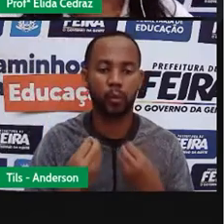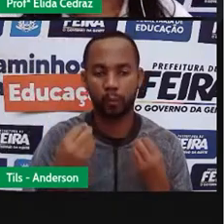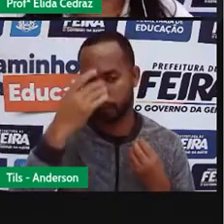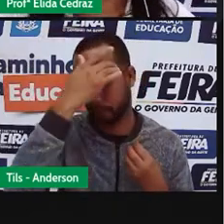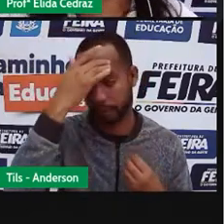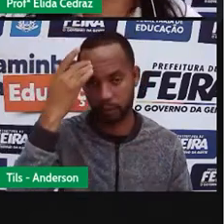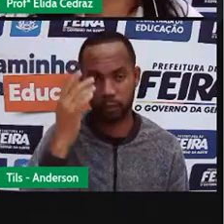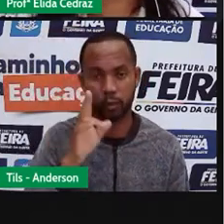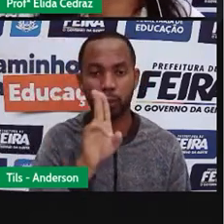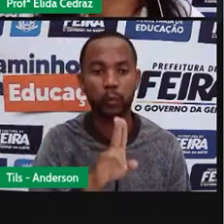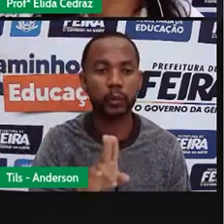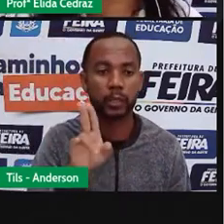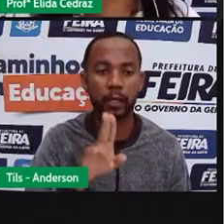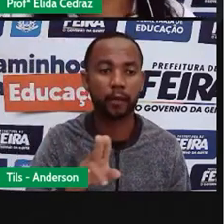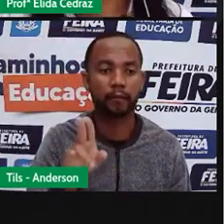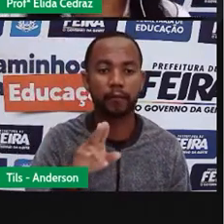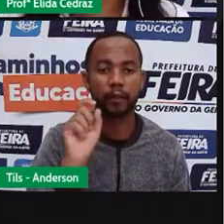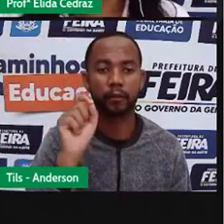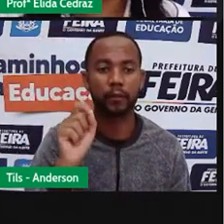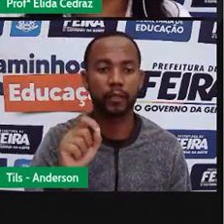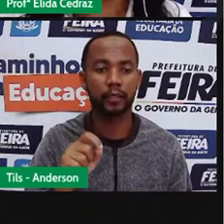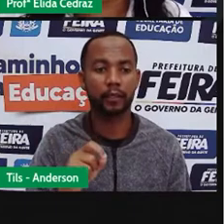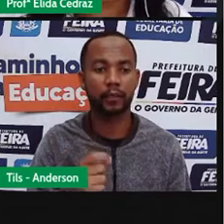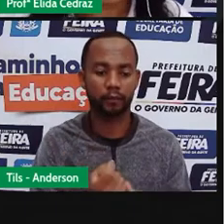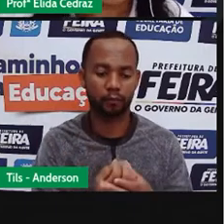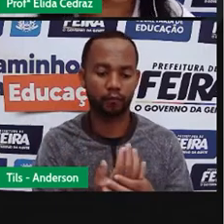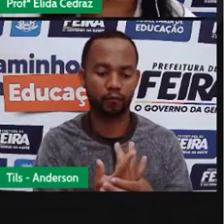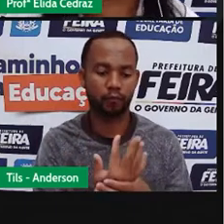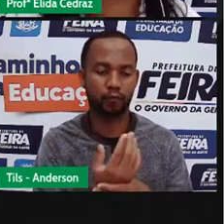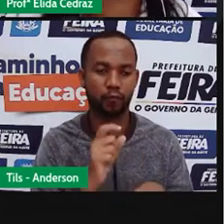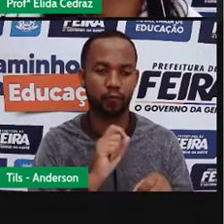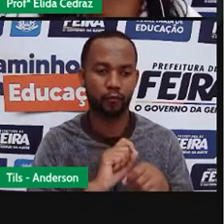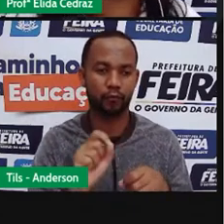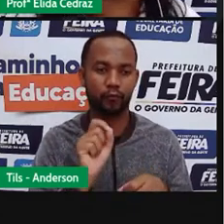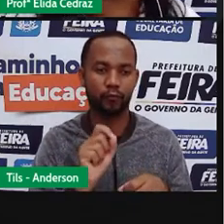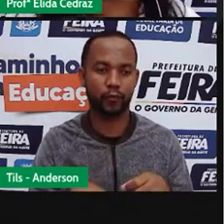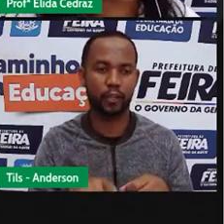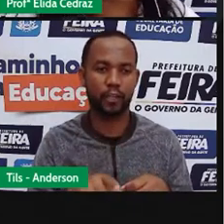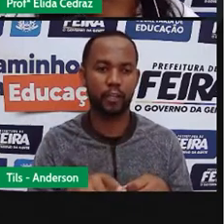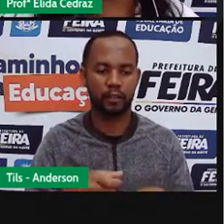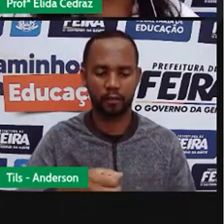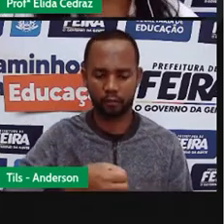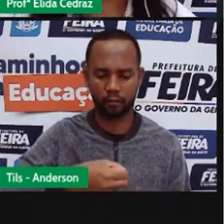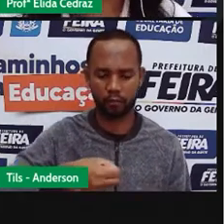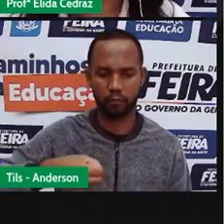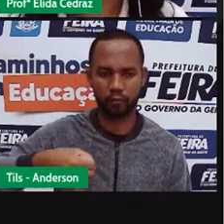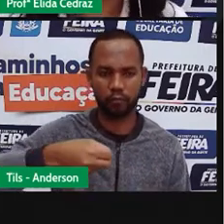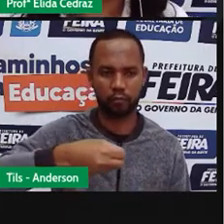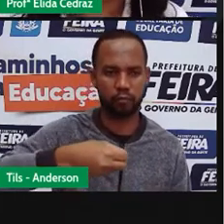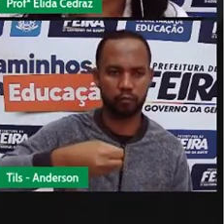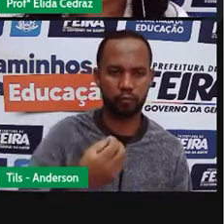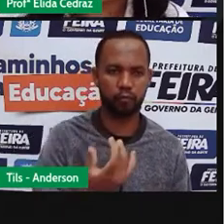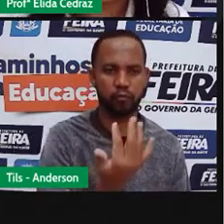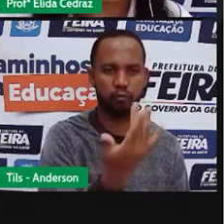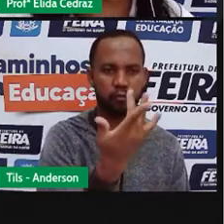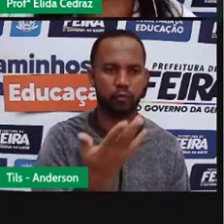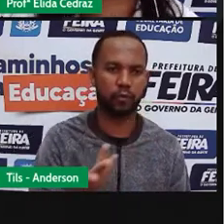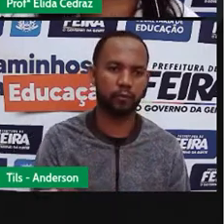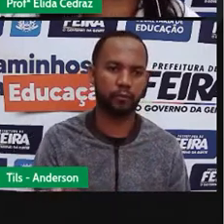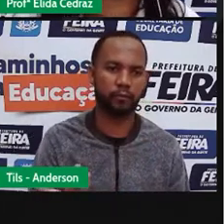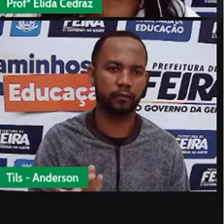utilizavam outras formas de iluminação artificial. Velas, candeneiros,